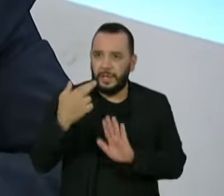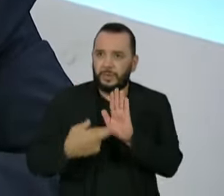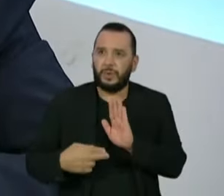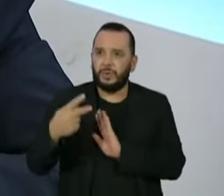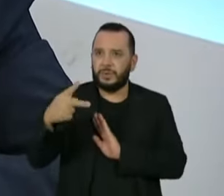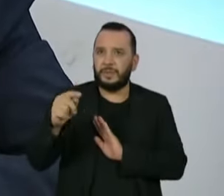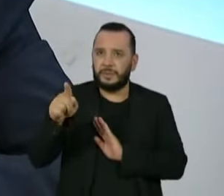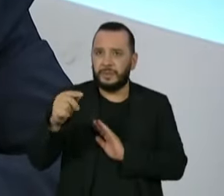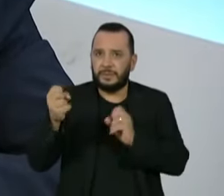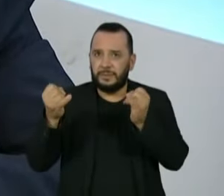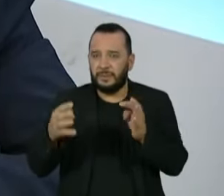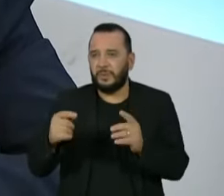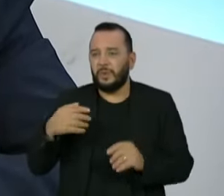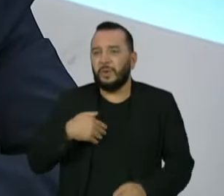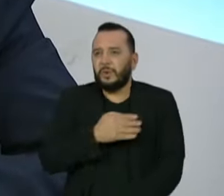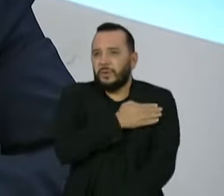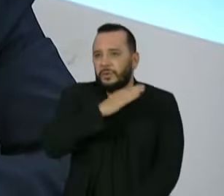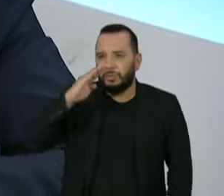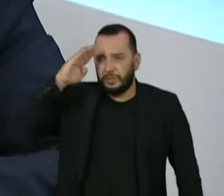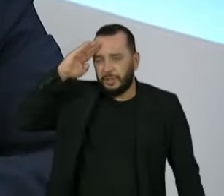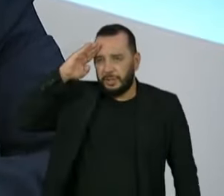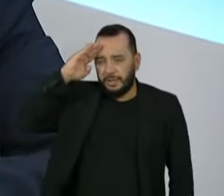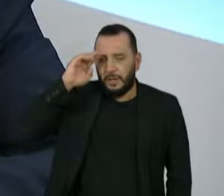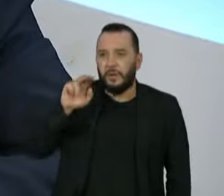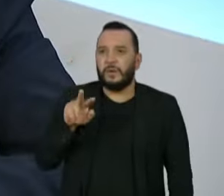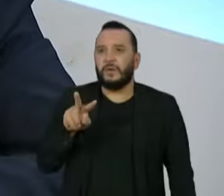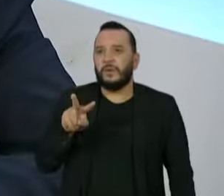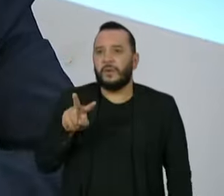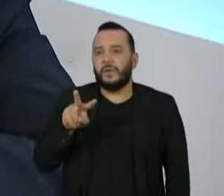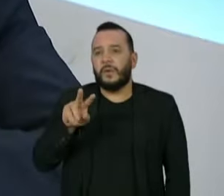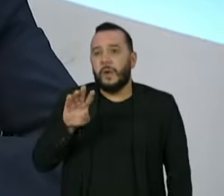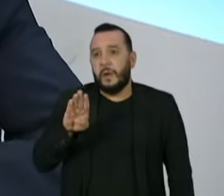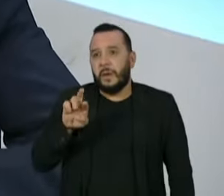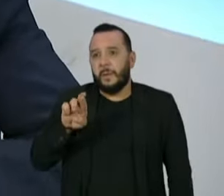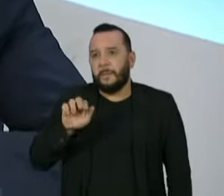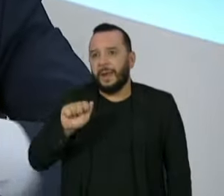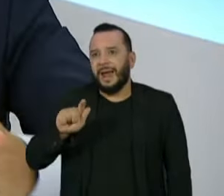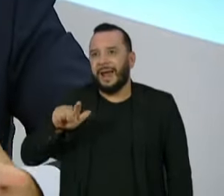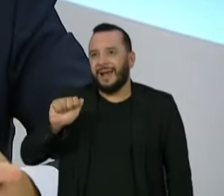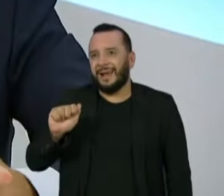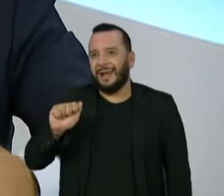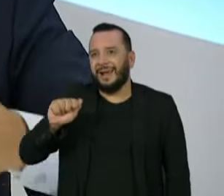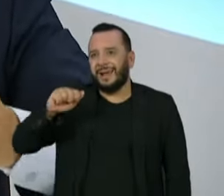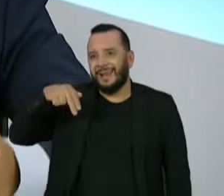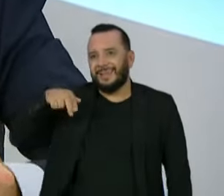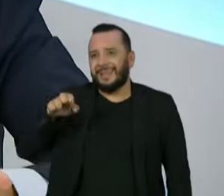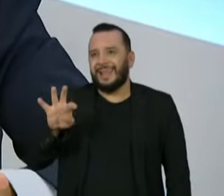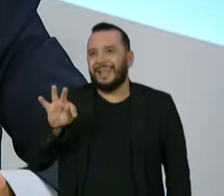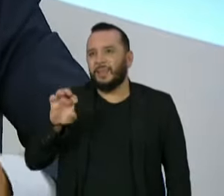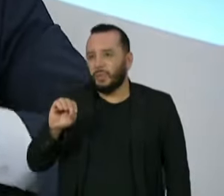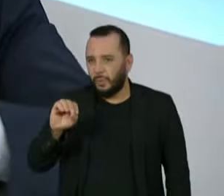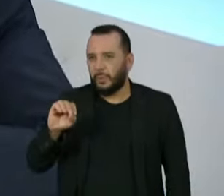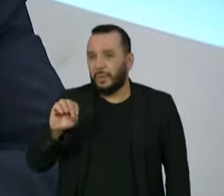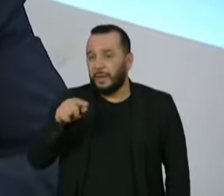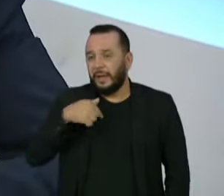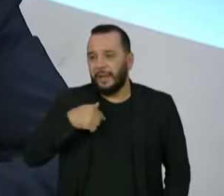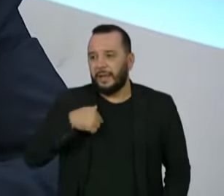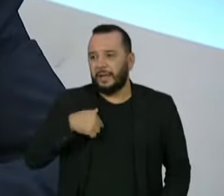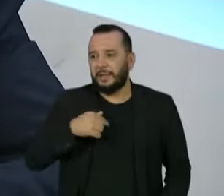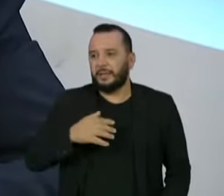mencionou antes o general Walter Braganeto, o senhor mencionou que ele não foi convocado por questões políticas.